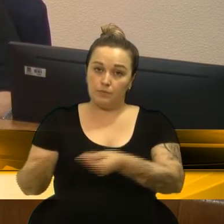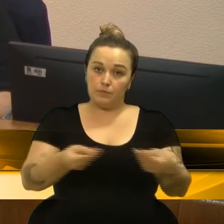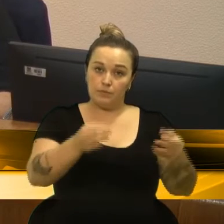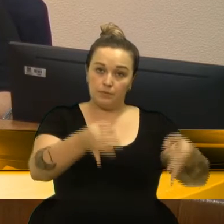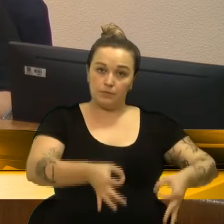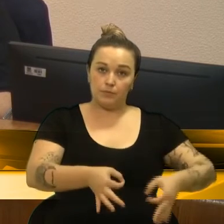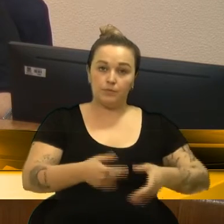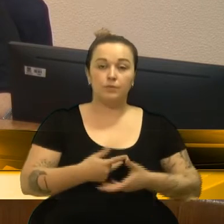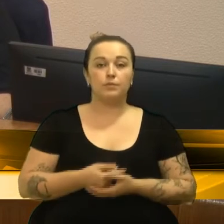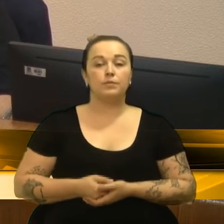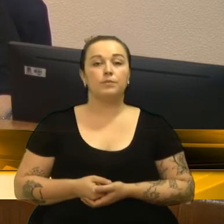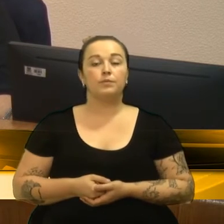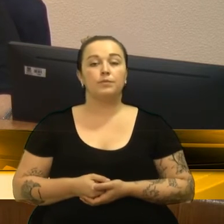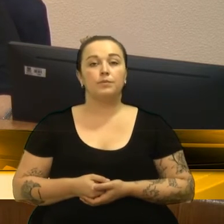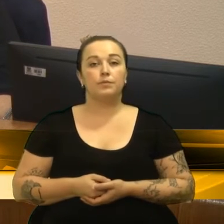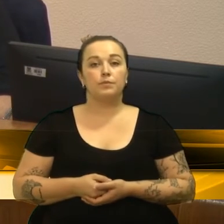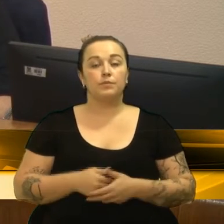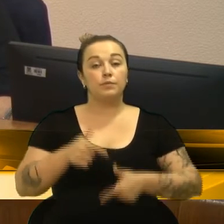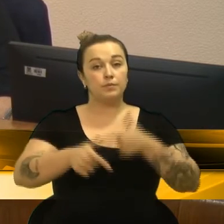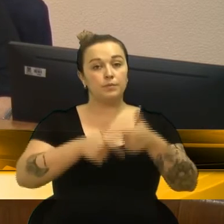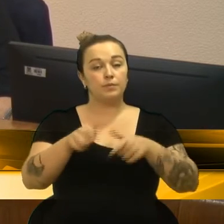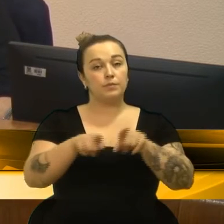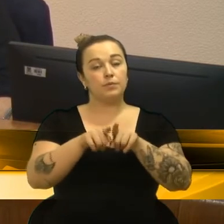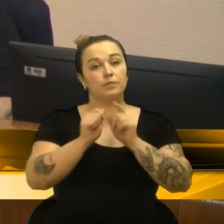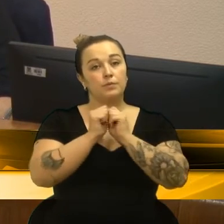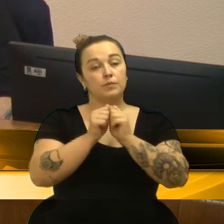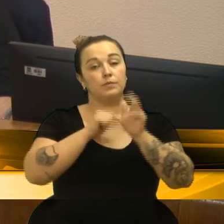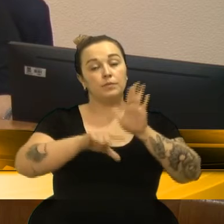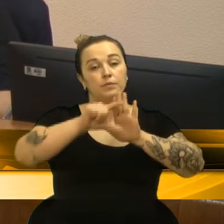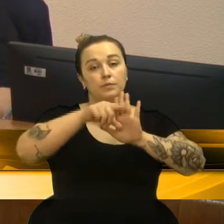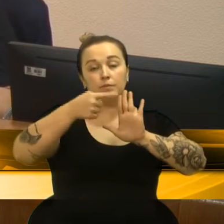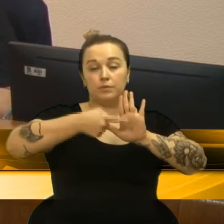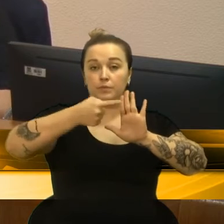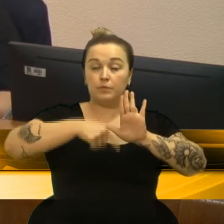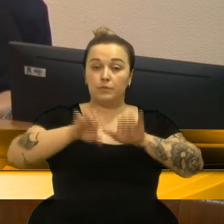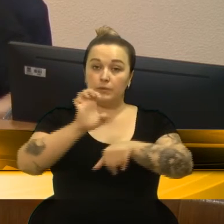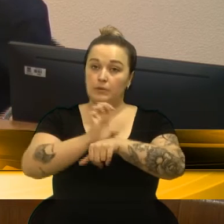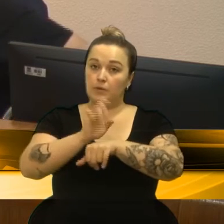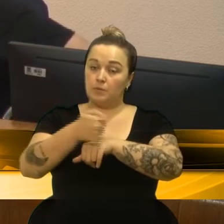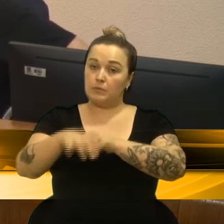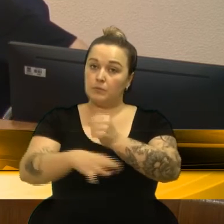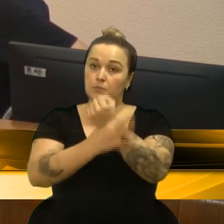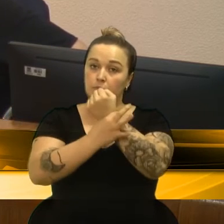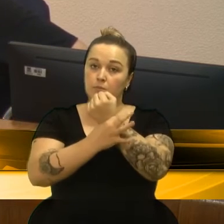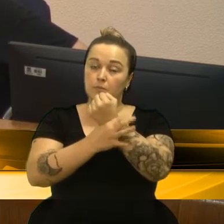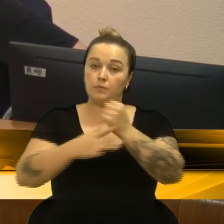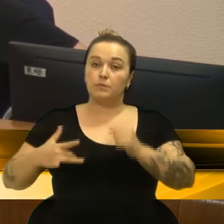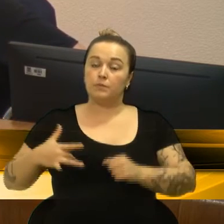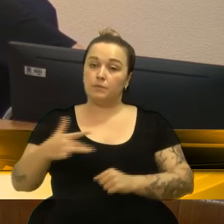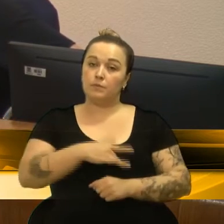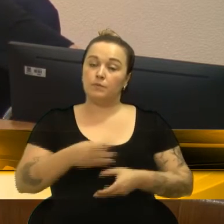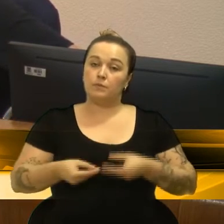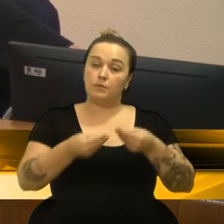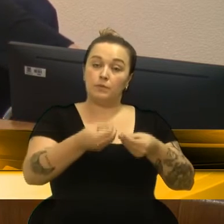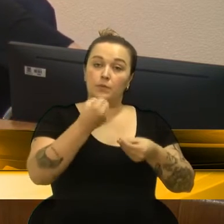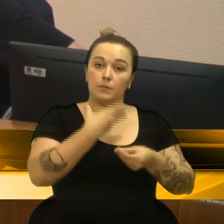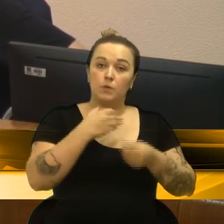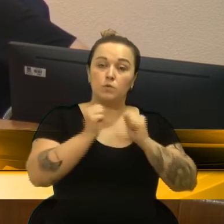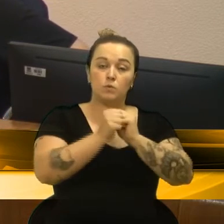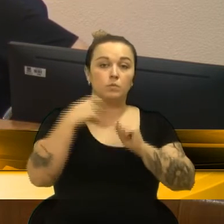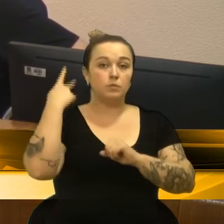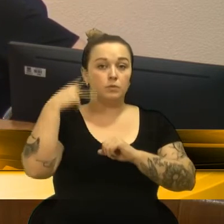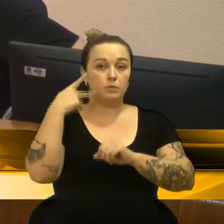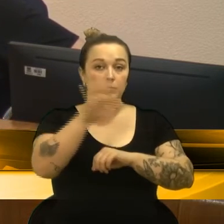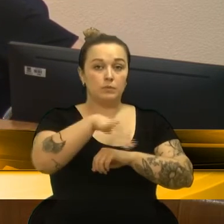indispensáveis ao seu pleno exercício, bem como que seu parágrafo primeiro obriga o Estado a garantir saúde mediante a formulação e execução de políticas econômicas e